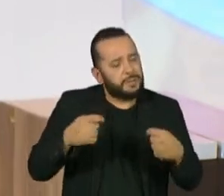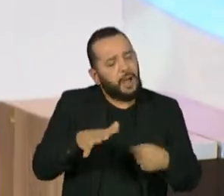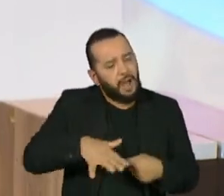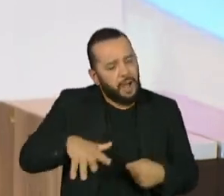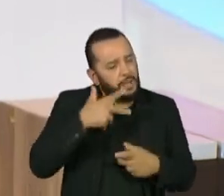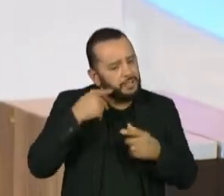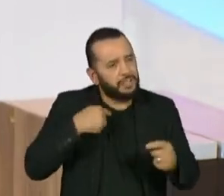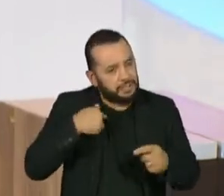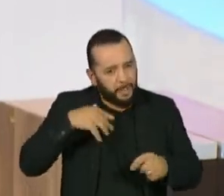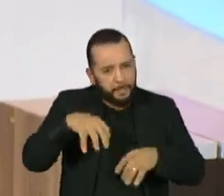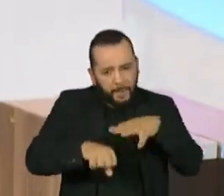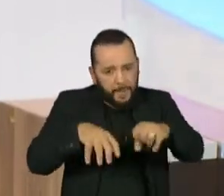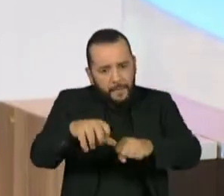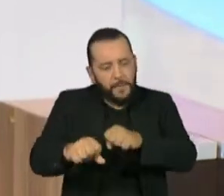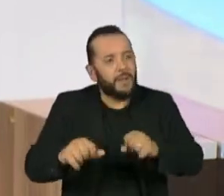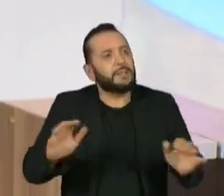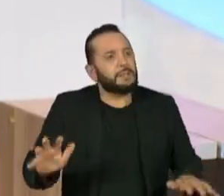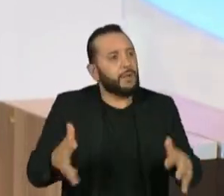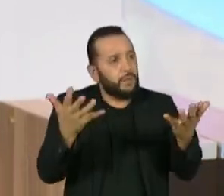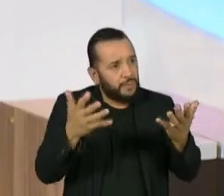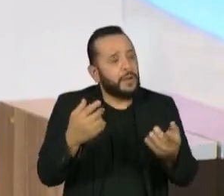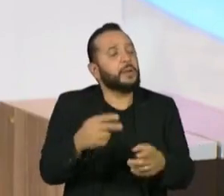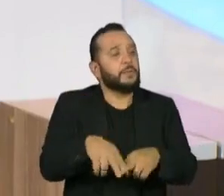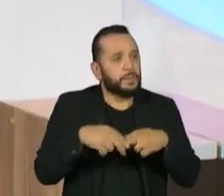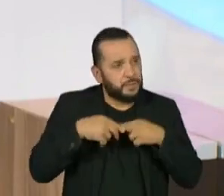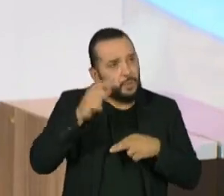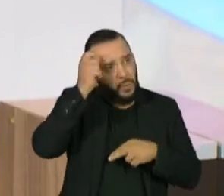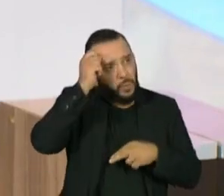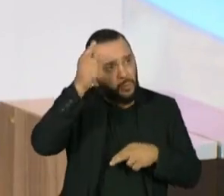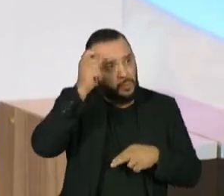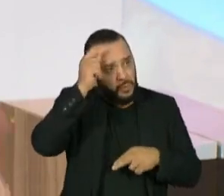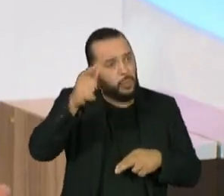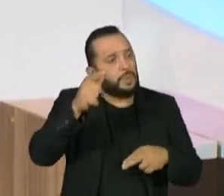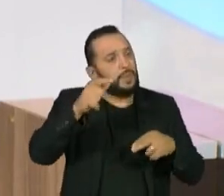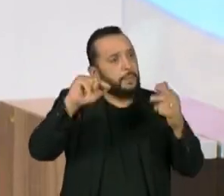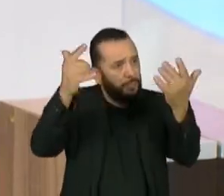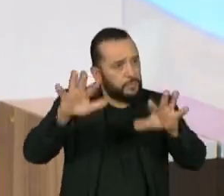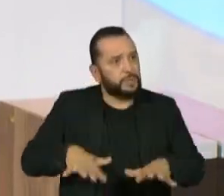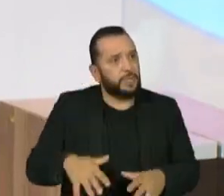indígena. E é por isso também que a cultura vem sendo tão atacada, porque ela tem esse poder.